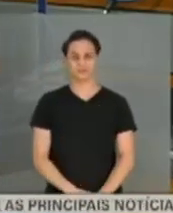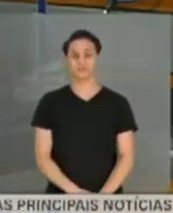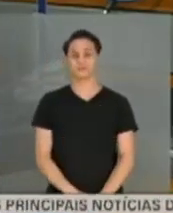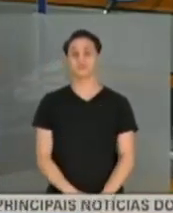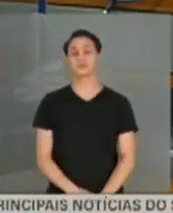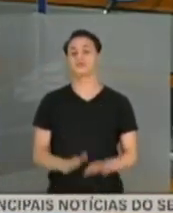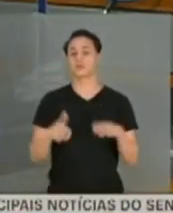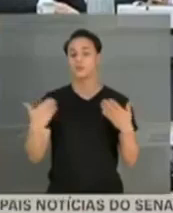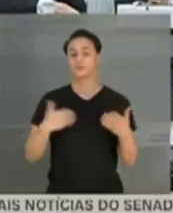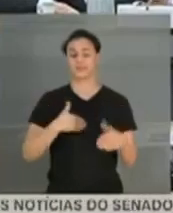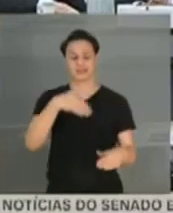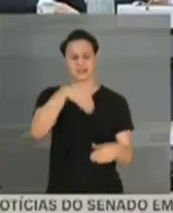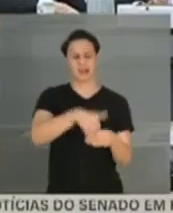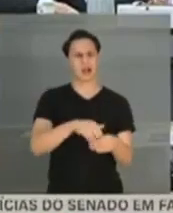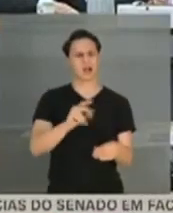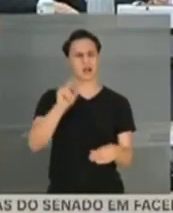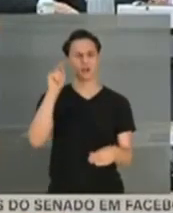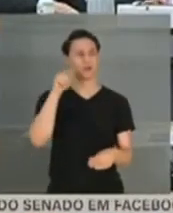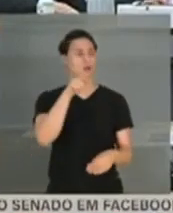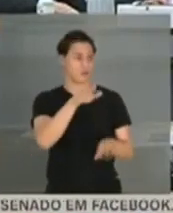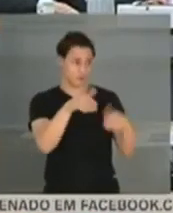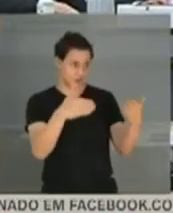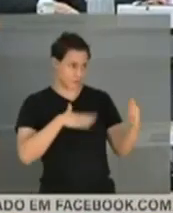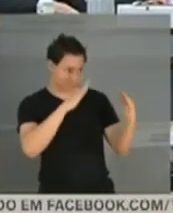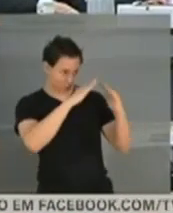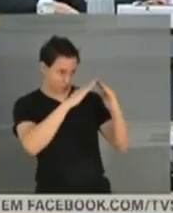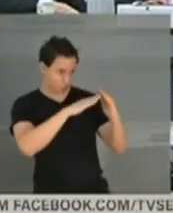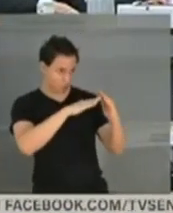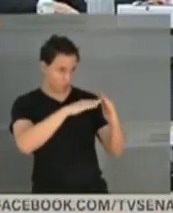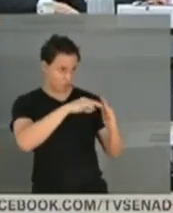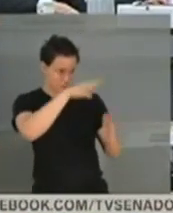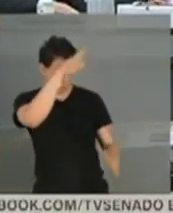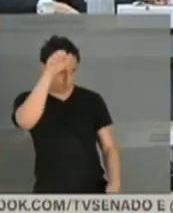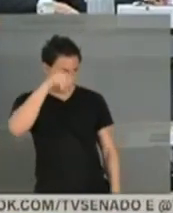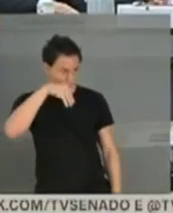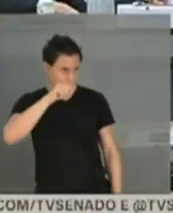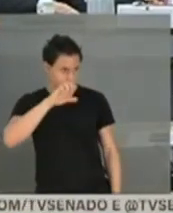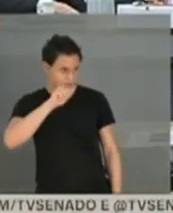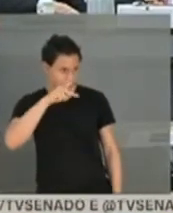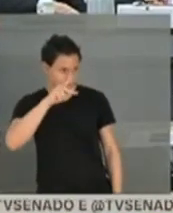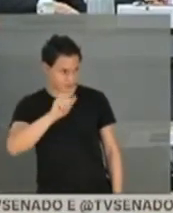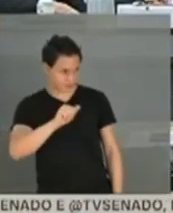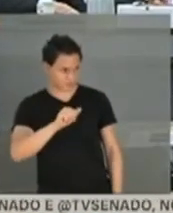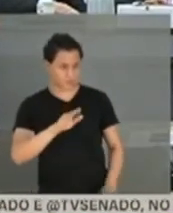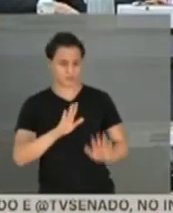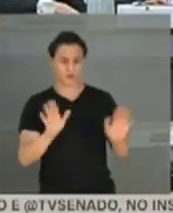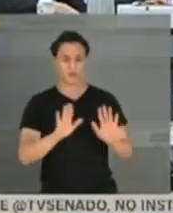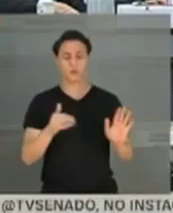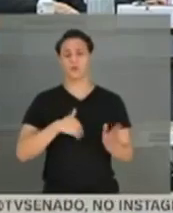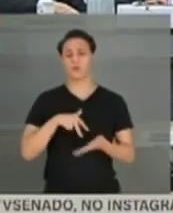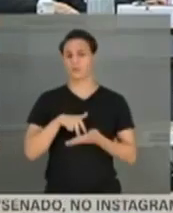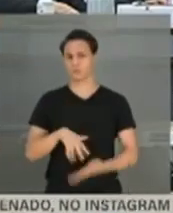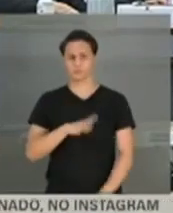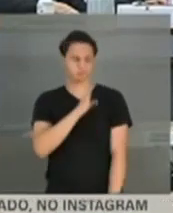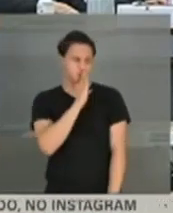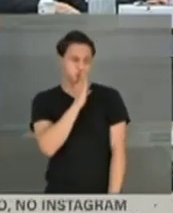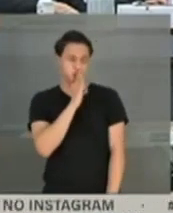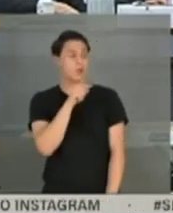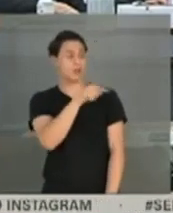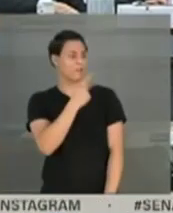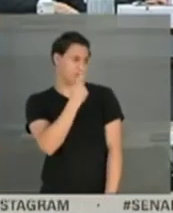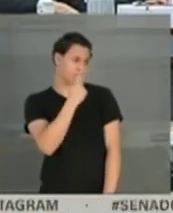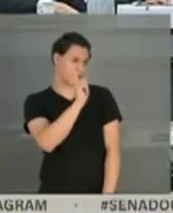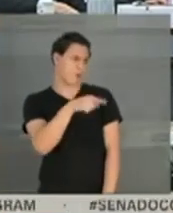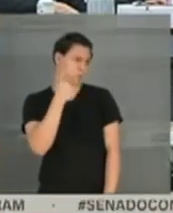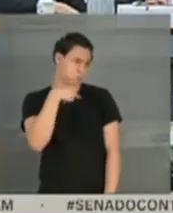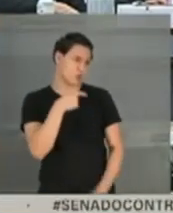eleitoral, há um século... o morou em Macapá? Não, silêncio, eu vou permanecer em silêncio. olha só, o senhor confirmou que a Karina Cufa é sua advogada, já fez